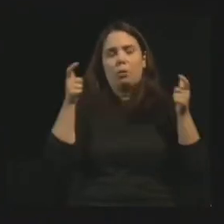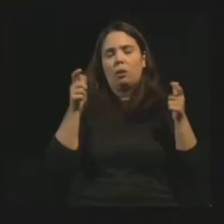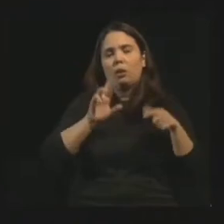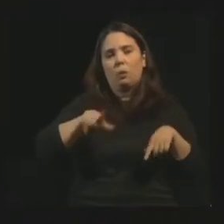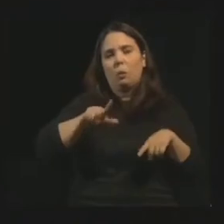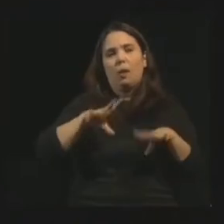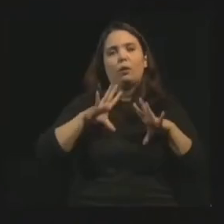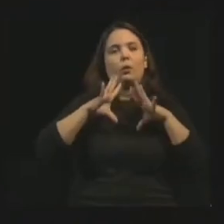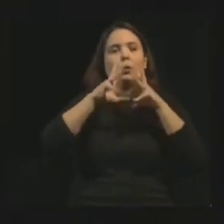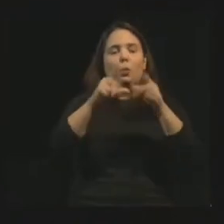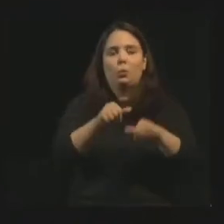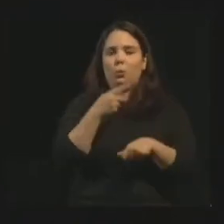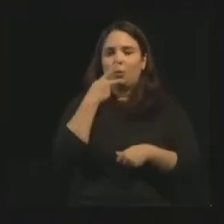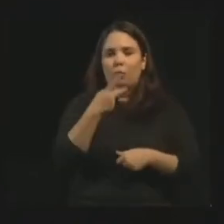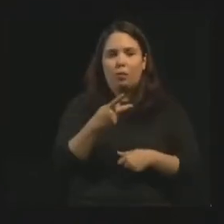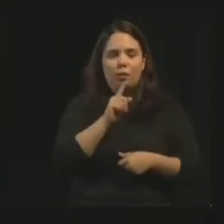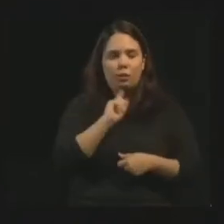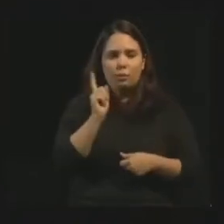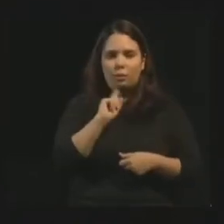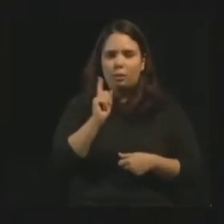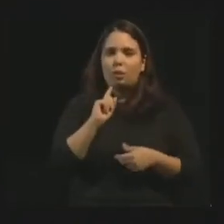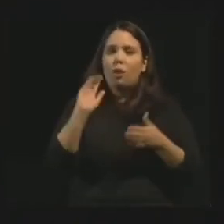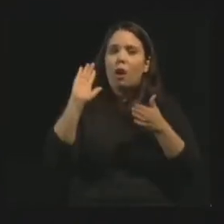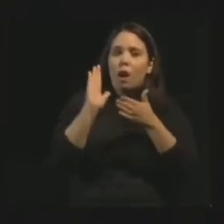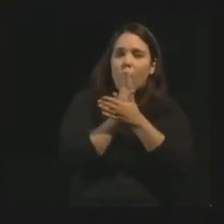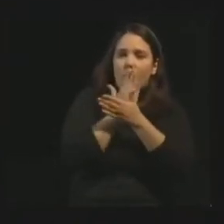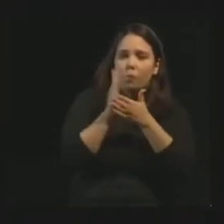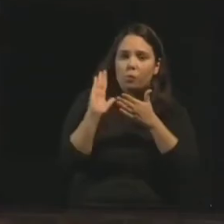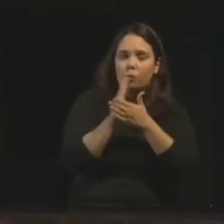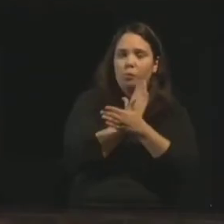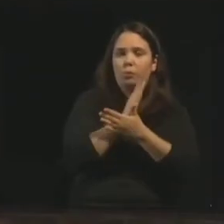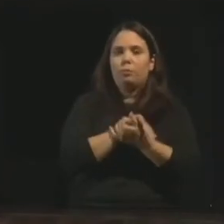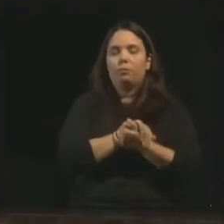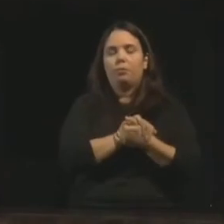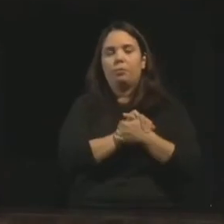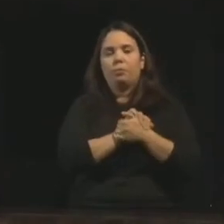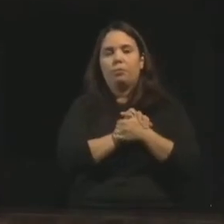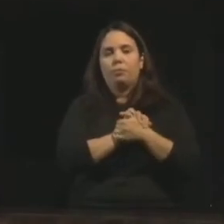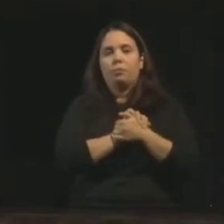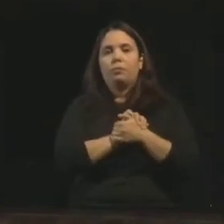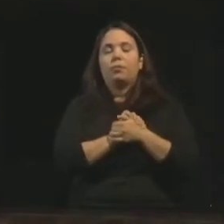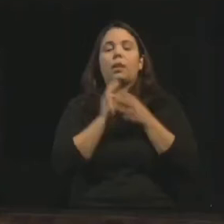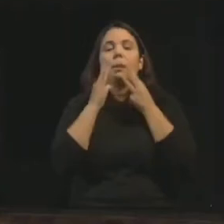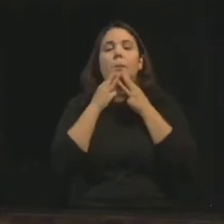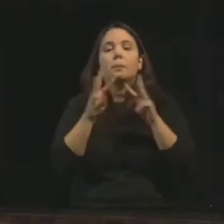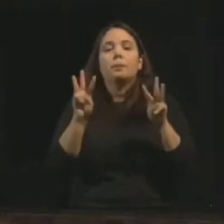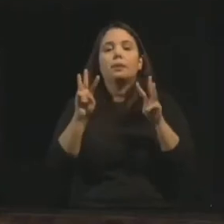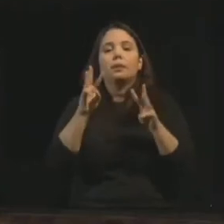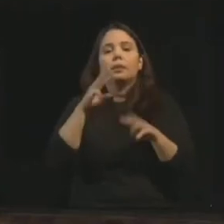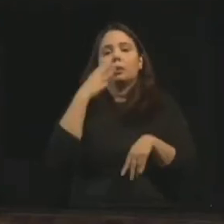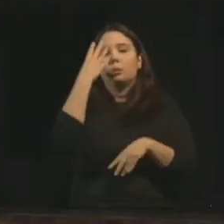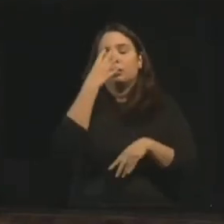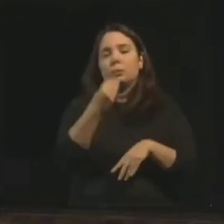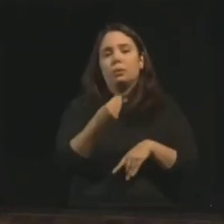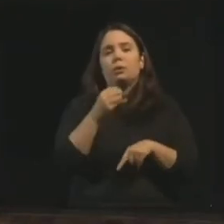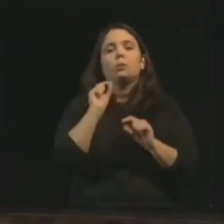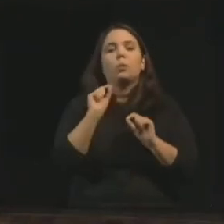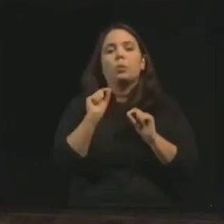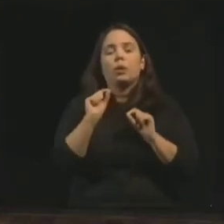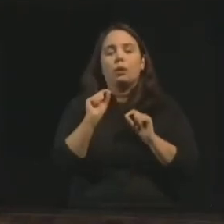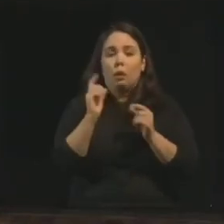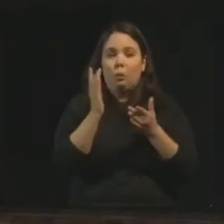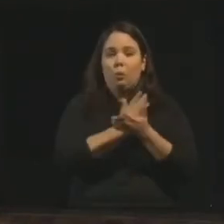todos. Há alguns que vêm em missão. E com a missão do Espiritismo, lá no livro dos Médiuns nós temos